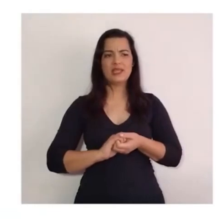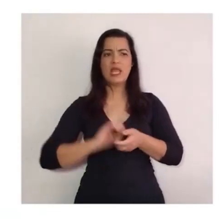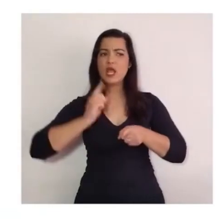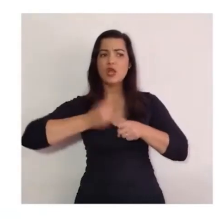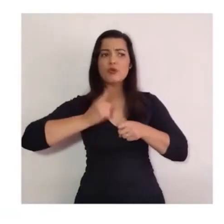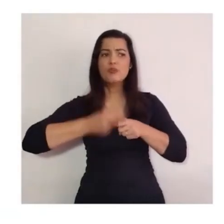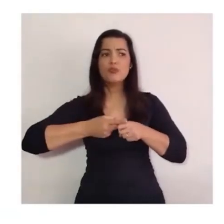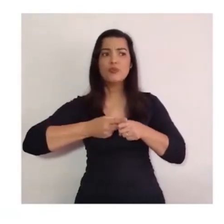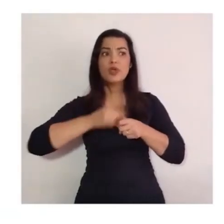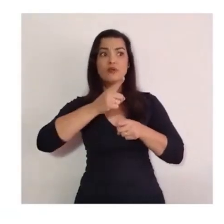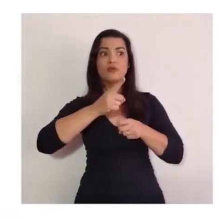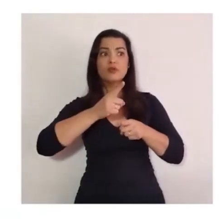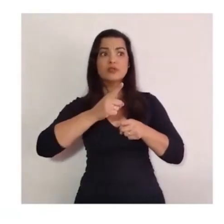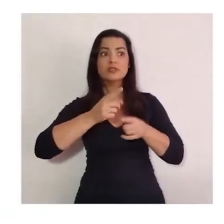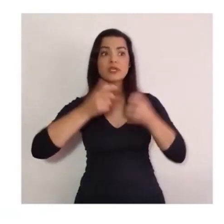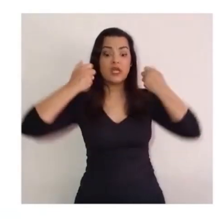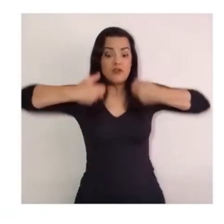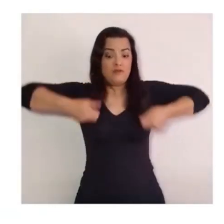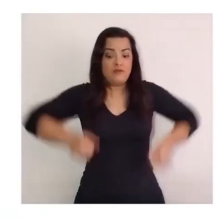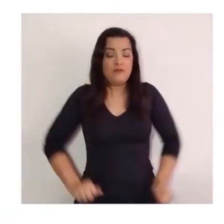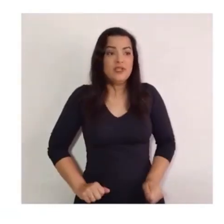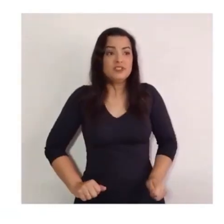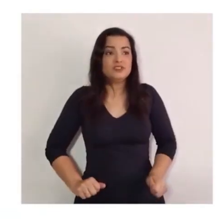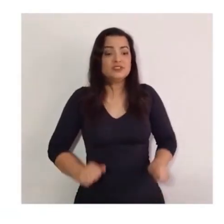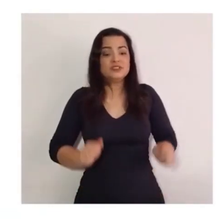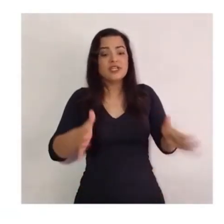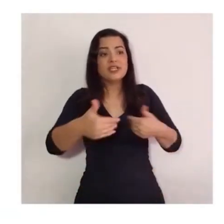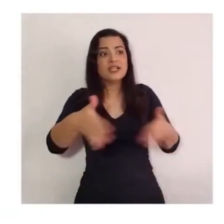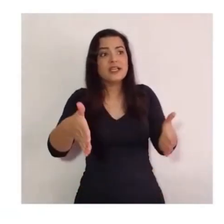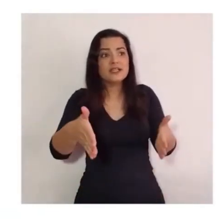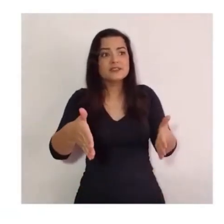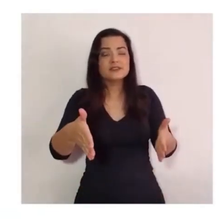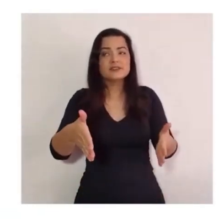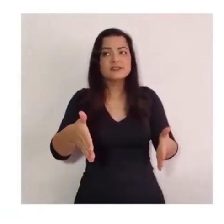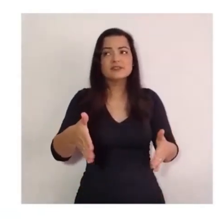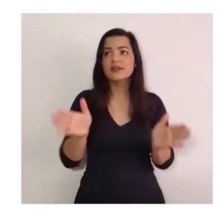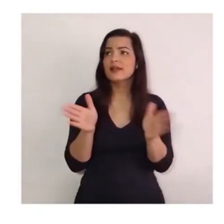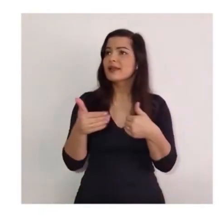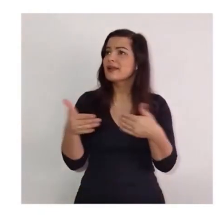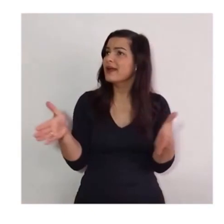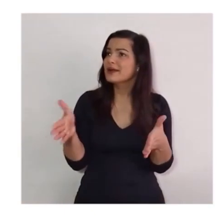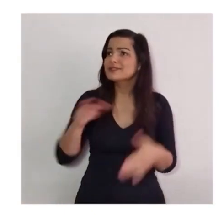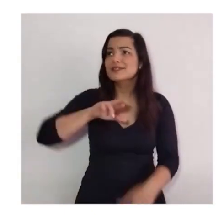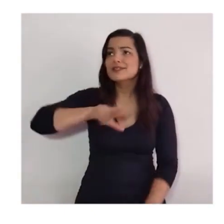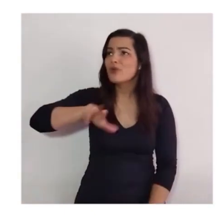Ué, por que você está vestindo uma caixa? Não é uma caixa